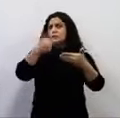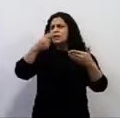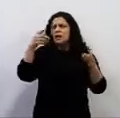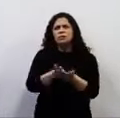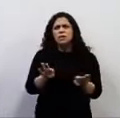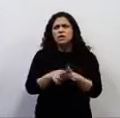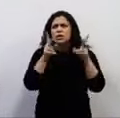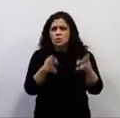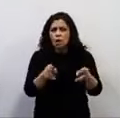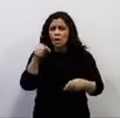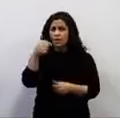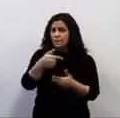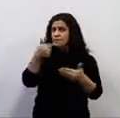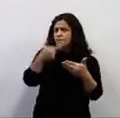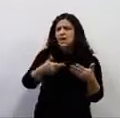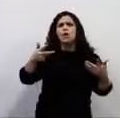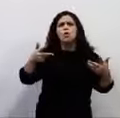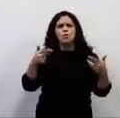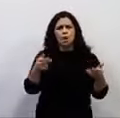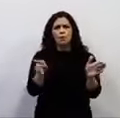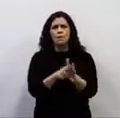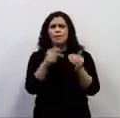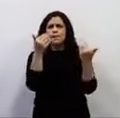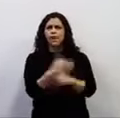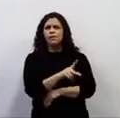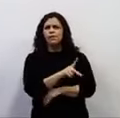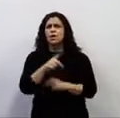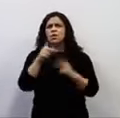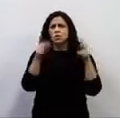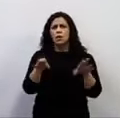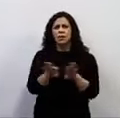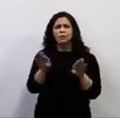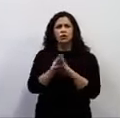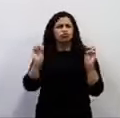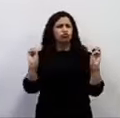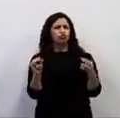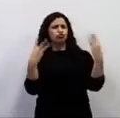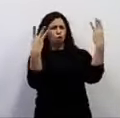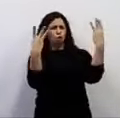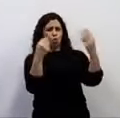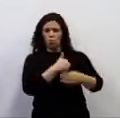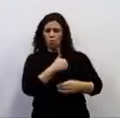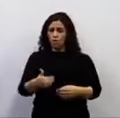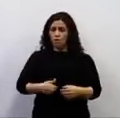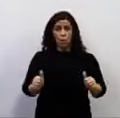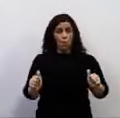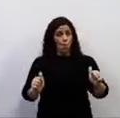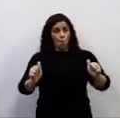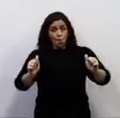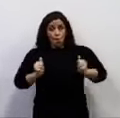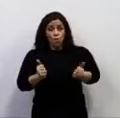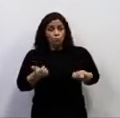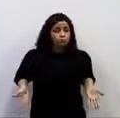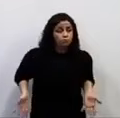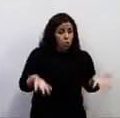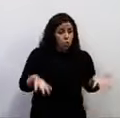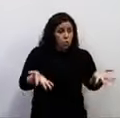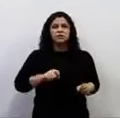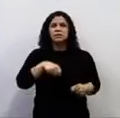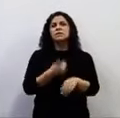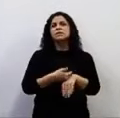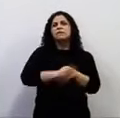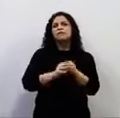o mesmo fim da prova de hoje. Um espetáculo onde o governo vai tirar o corpo fora e jogar nessa casa, como está sendo jogada agora.